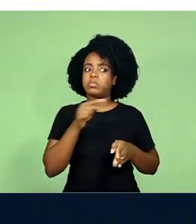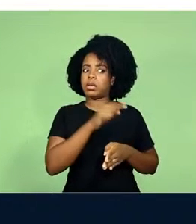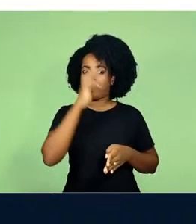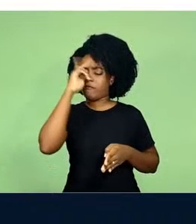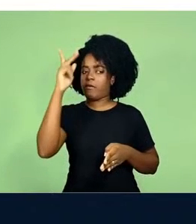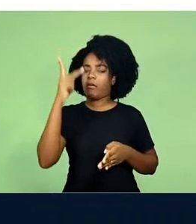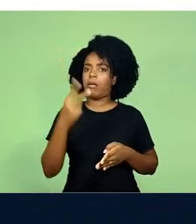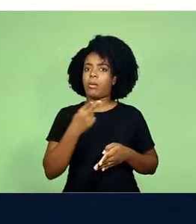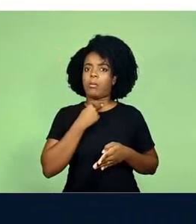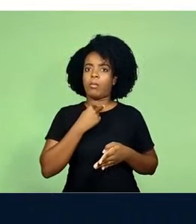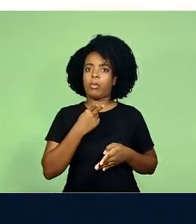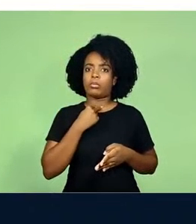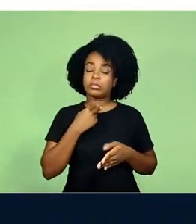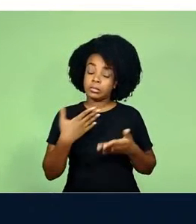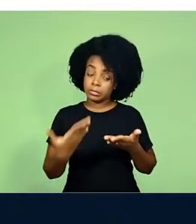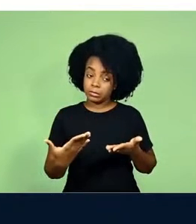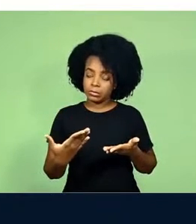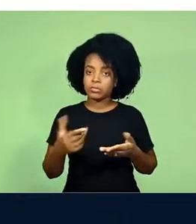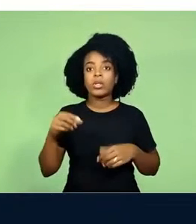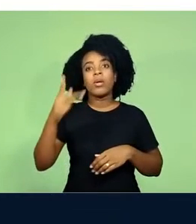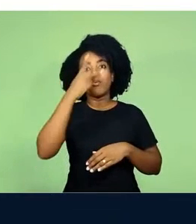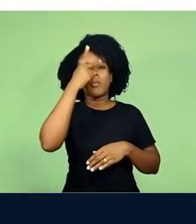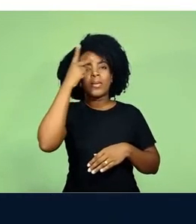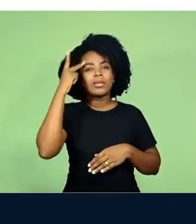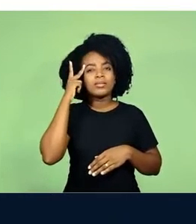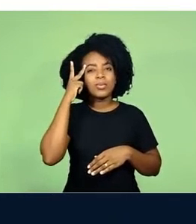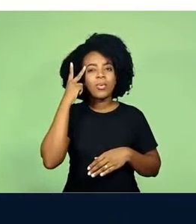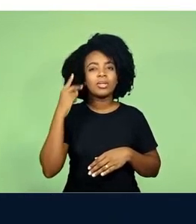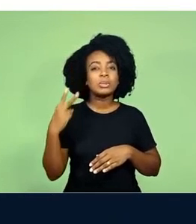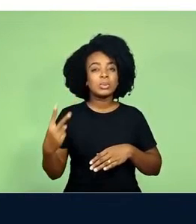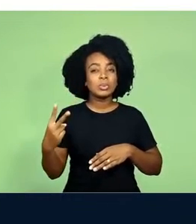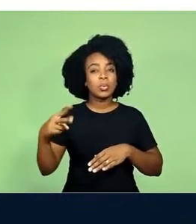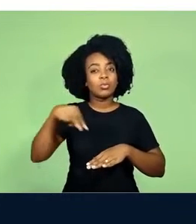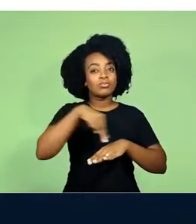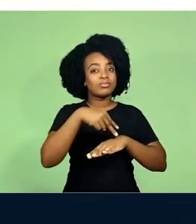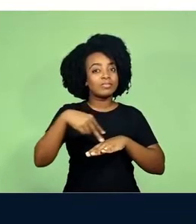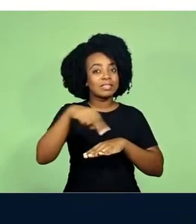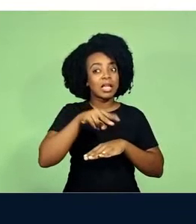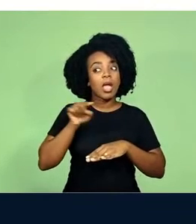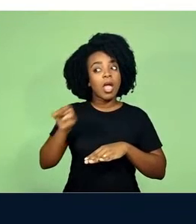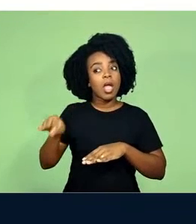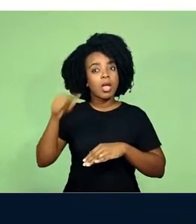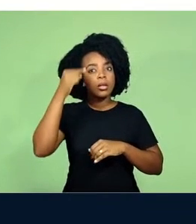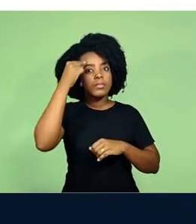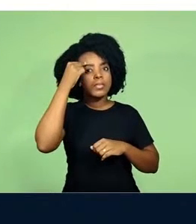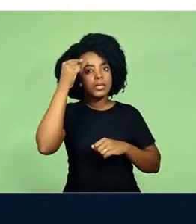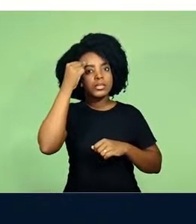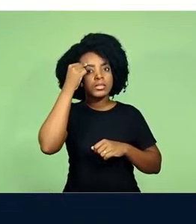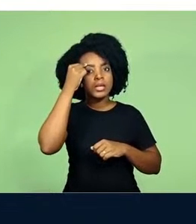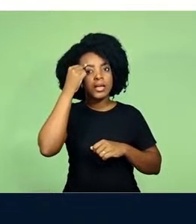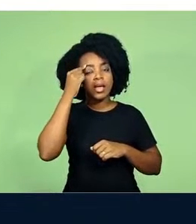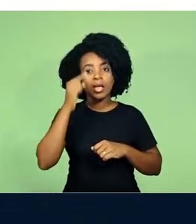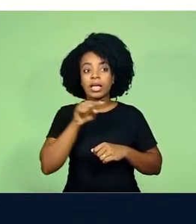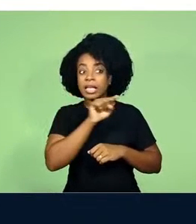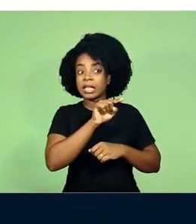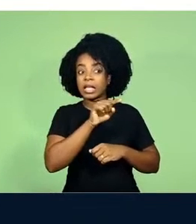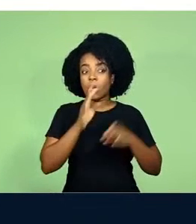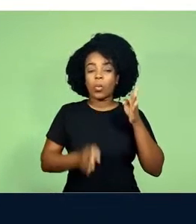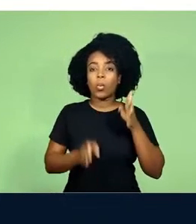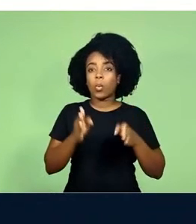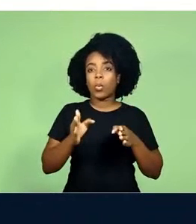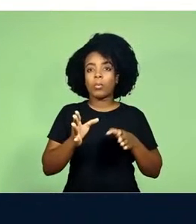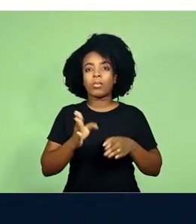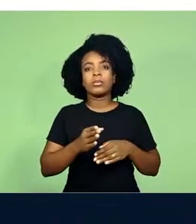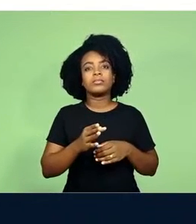Apesar dos astronautas acharem que eles estão isolados e não podem ser ouvidos, Raul